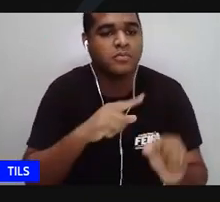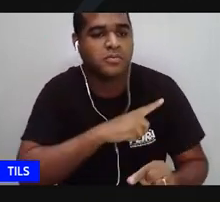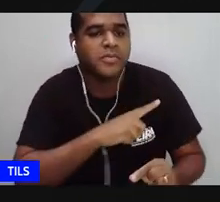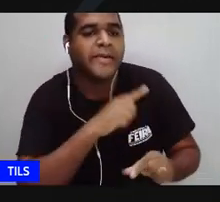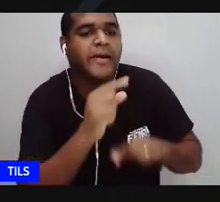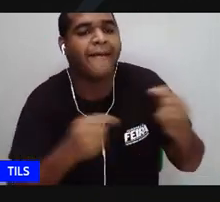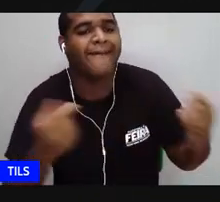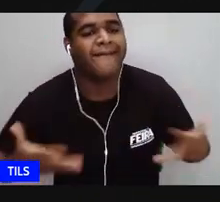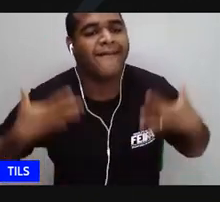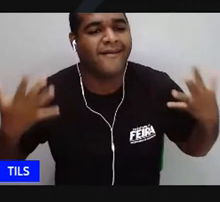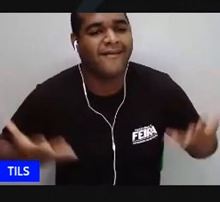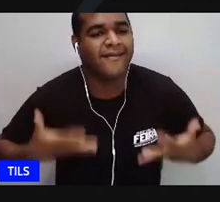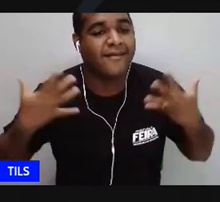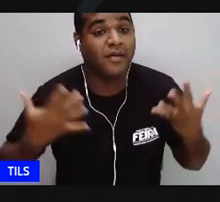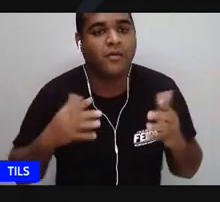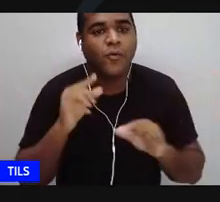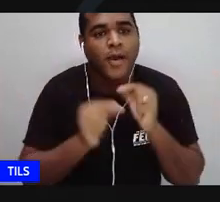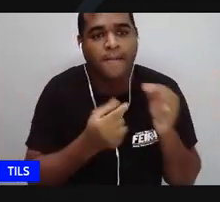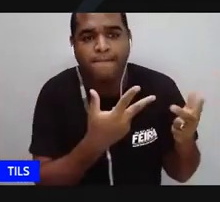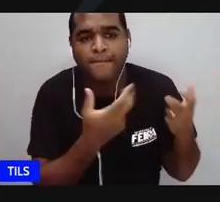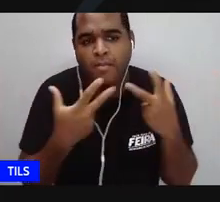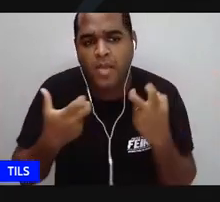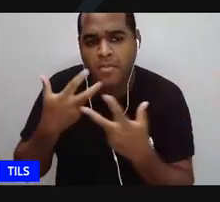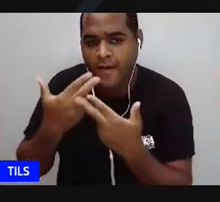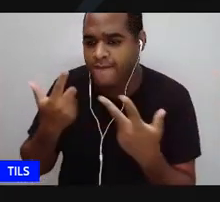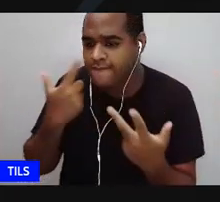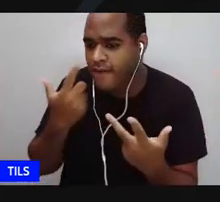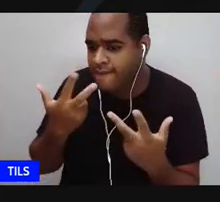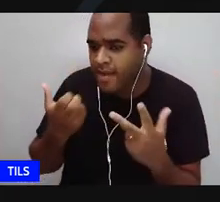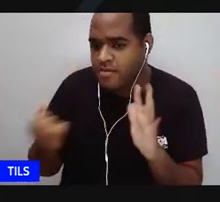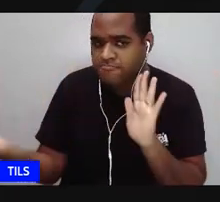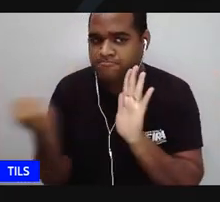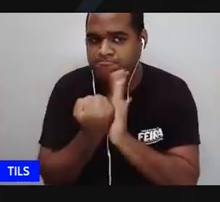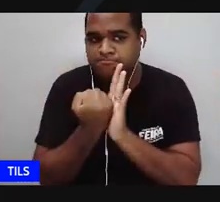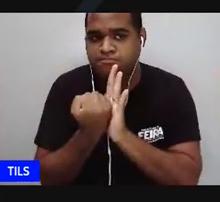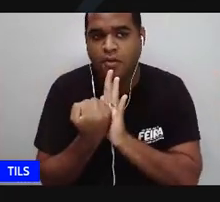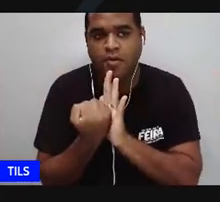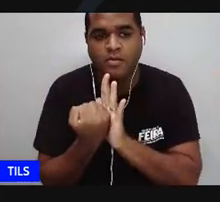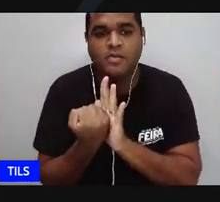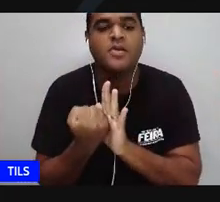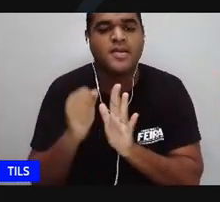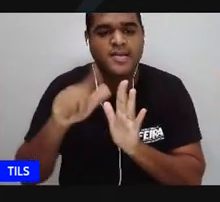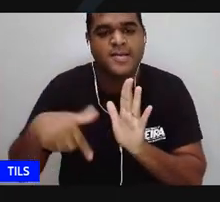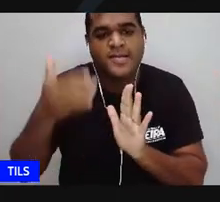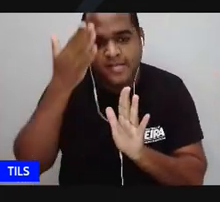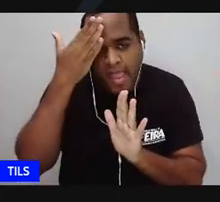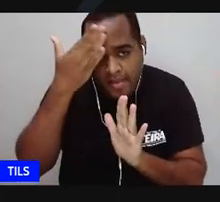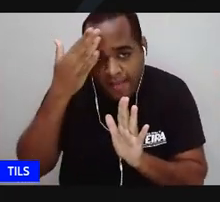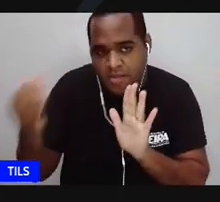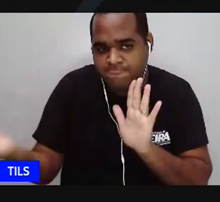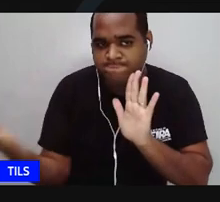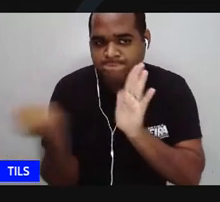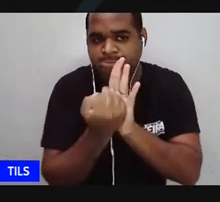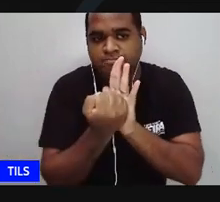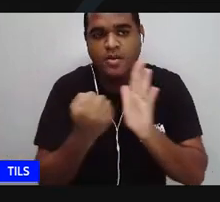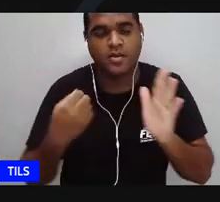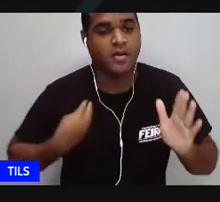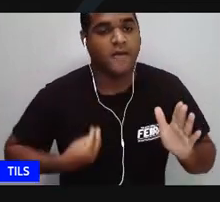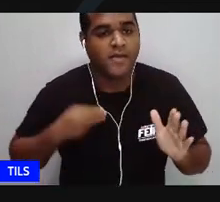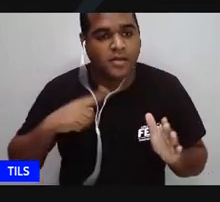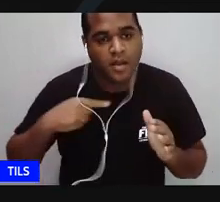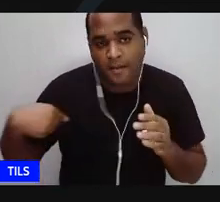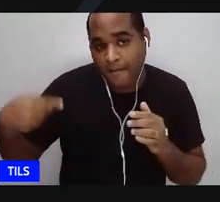alegria de perceber o seu registro, de ter a sua memória guardada através da